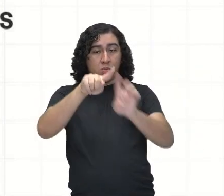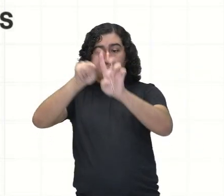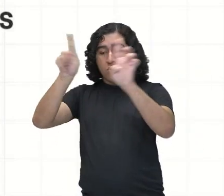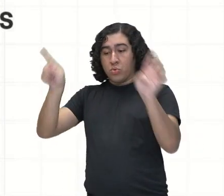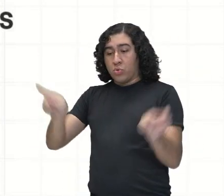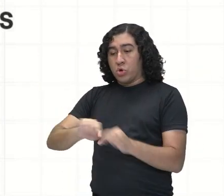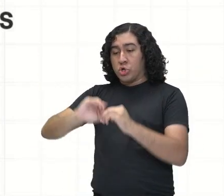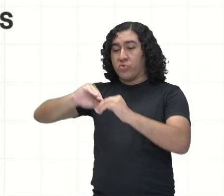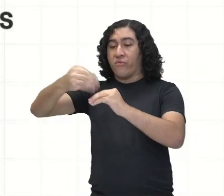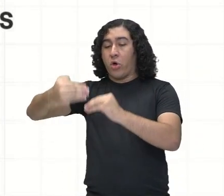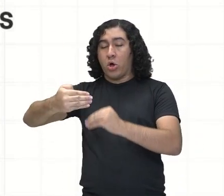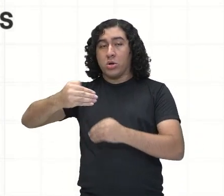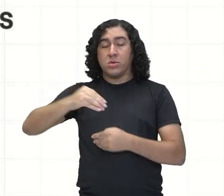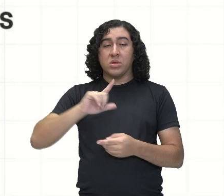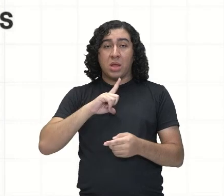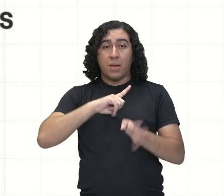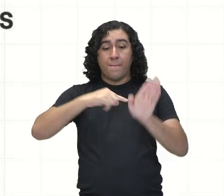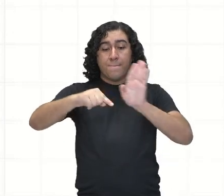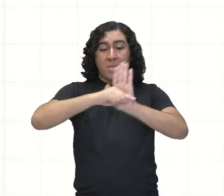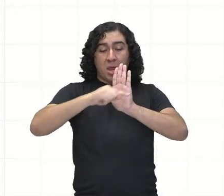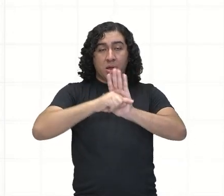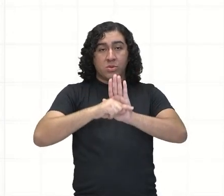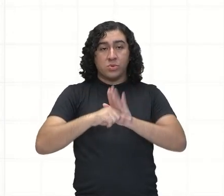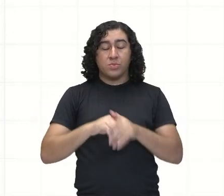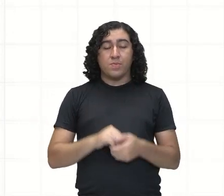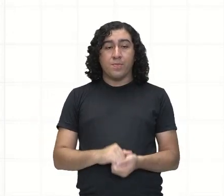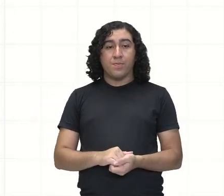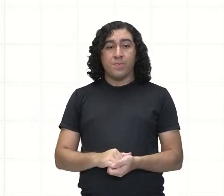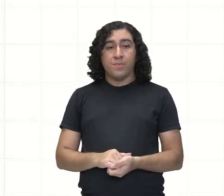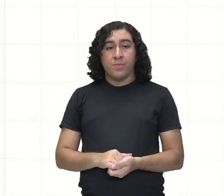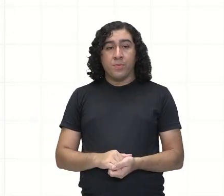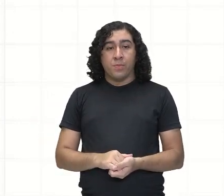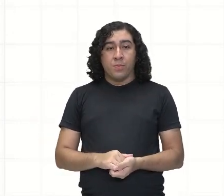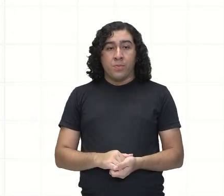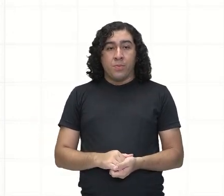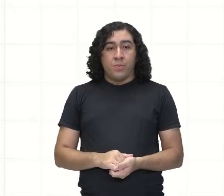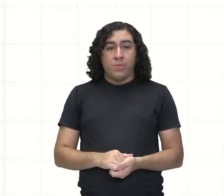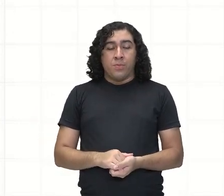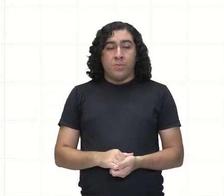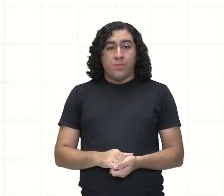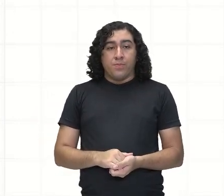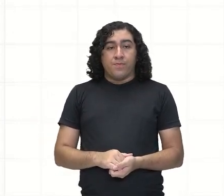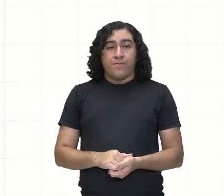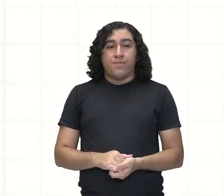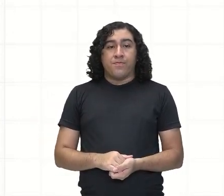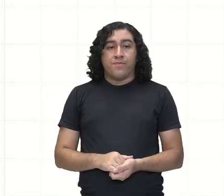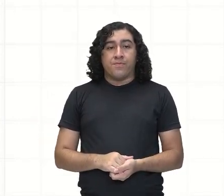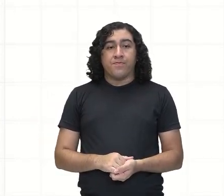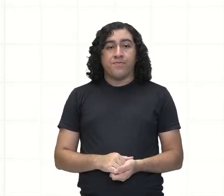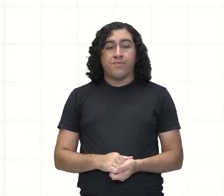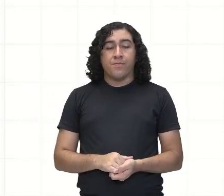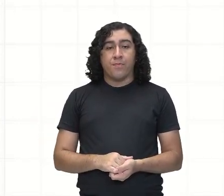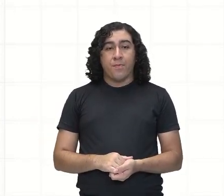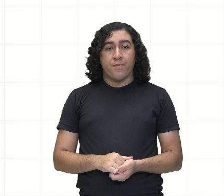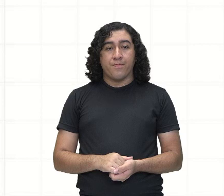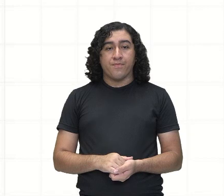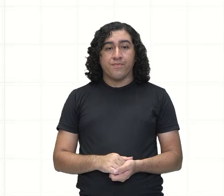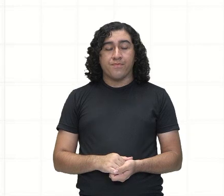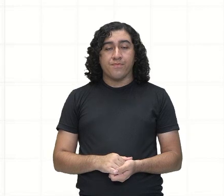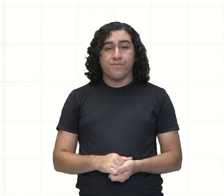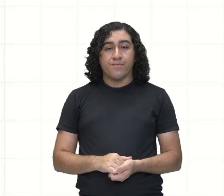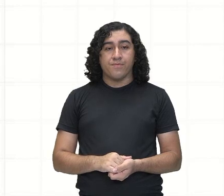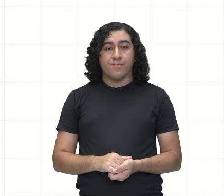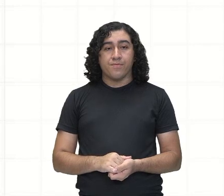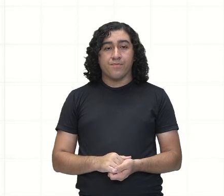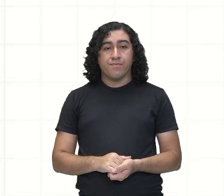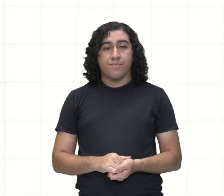e o interno, que nós vimos ali no nosso desenho. Então, nós temos aqui, esse aqui é o